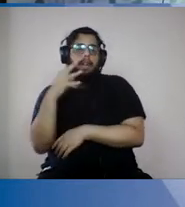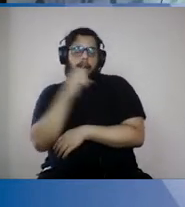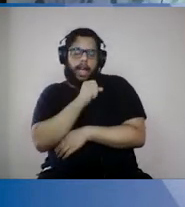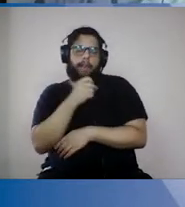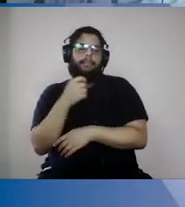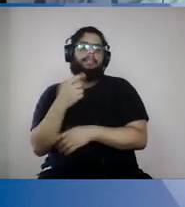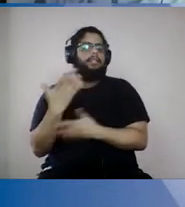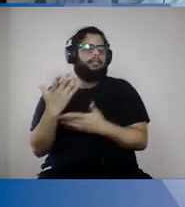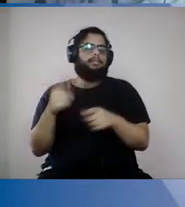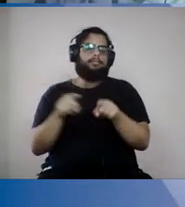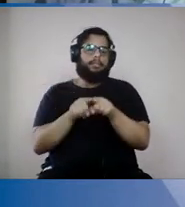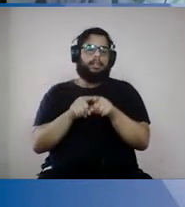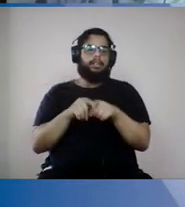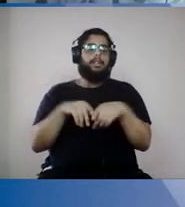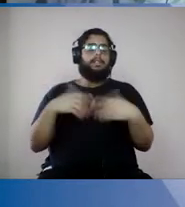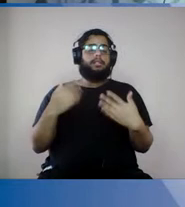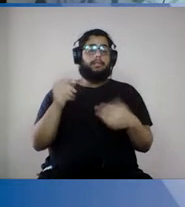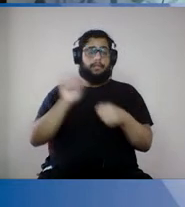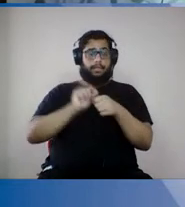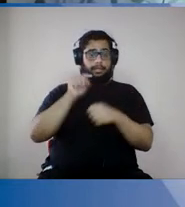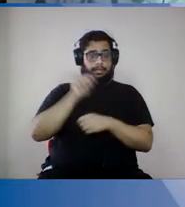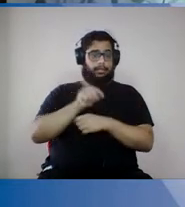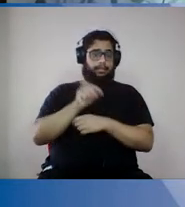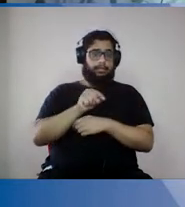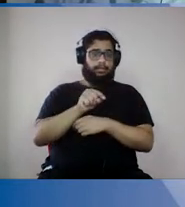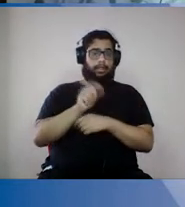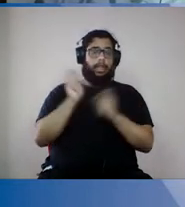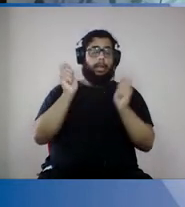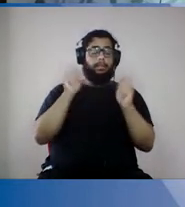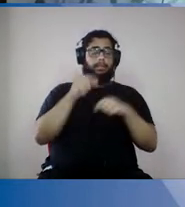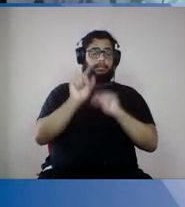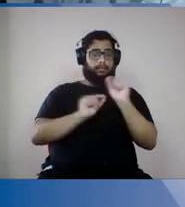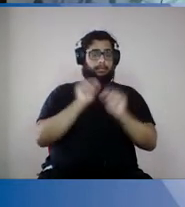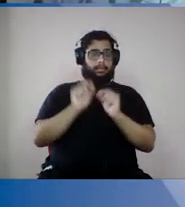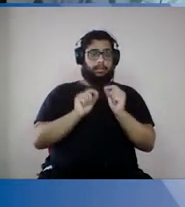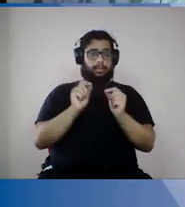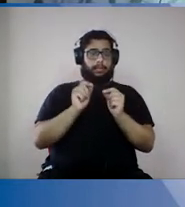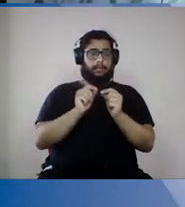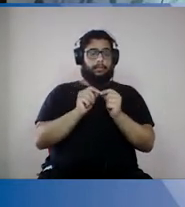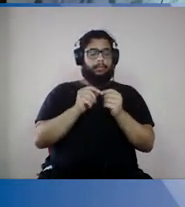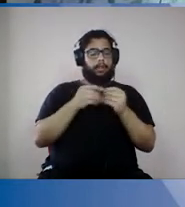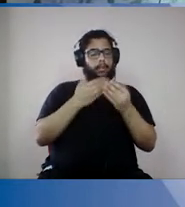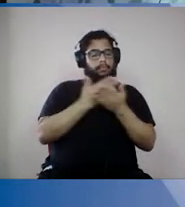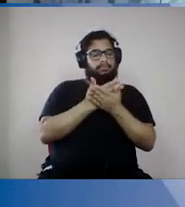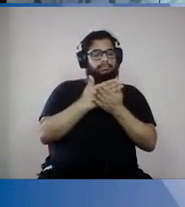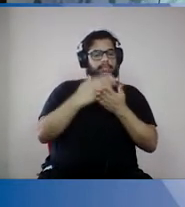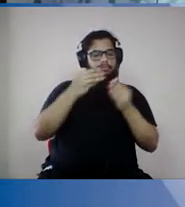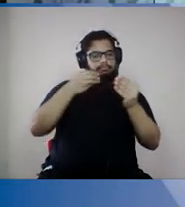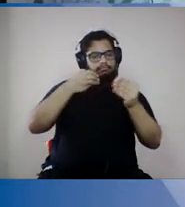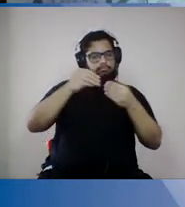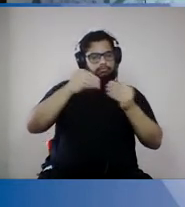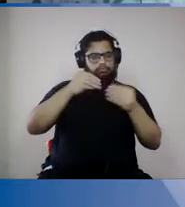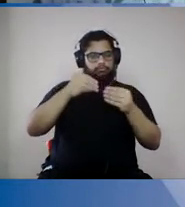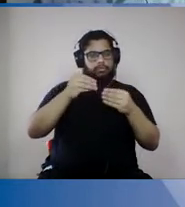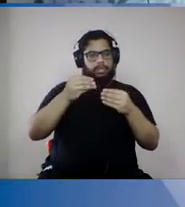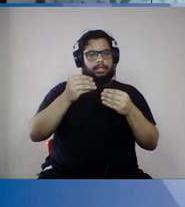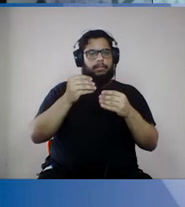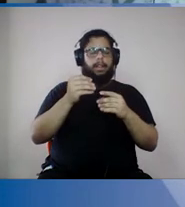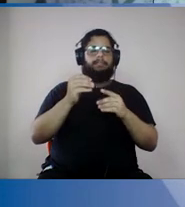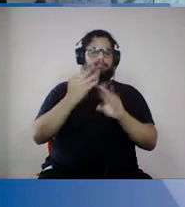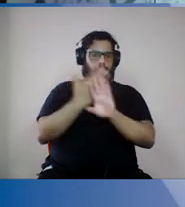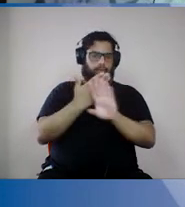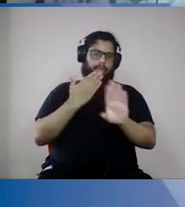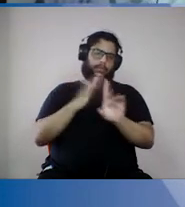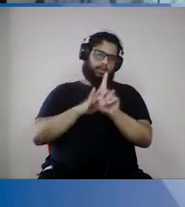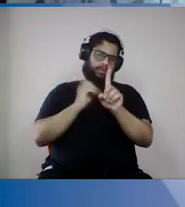massiva. Quando eu faço isso, aí eu abro uma possibilidade para flexibilizar o isolamento social.